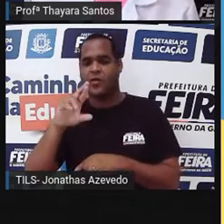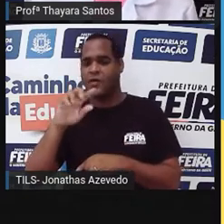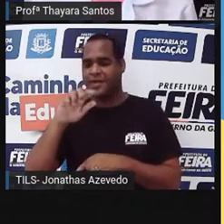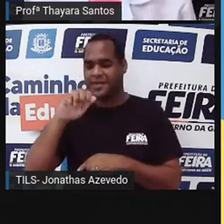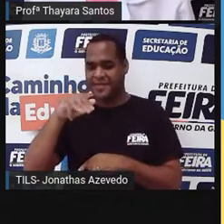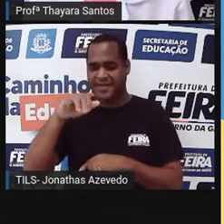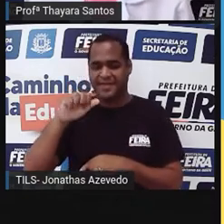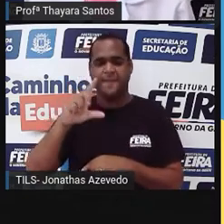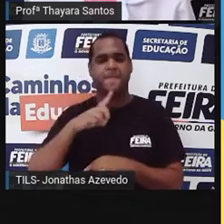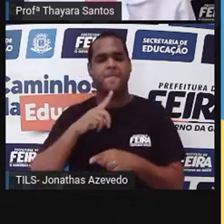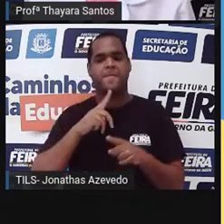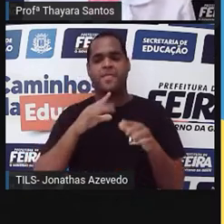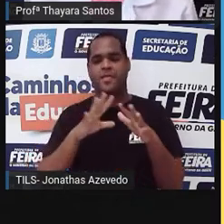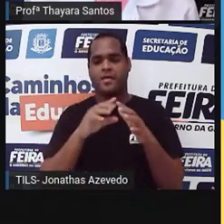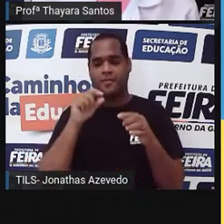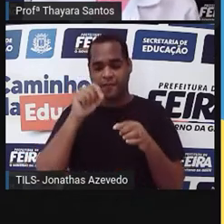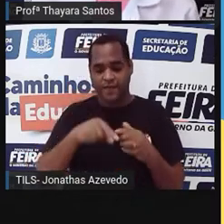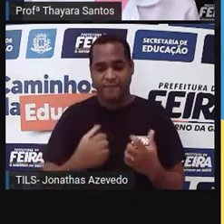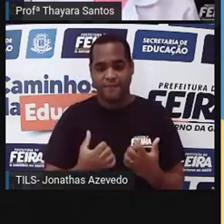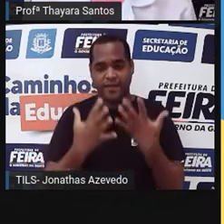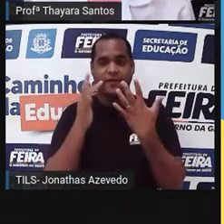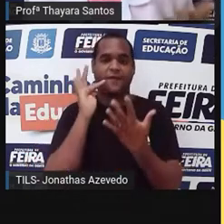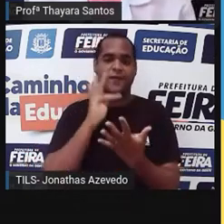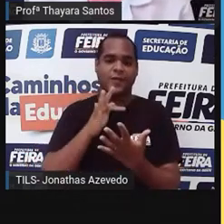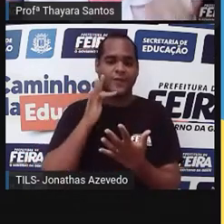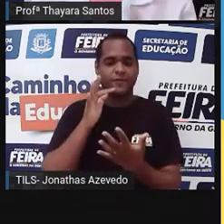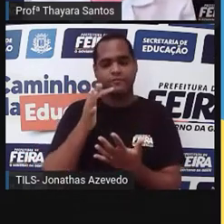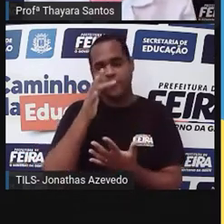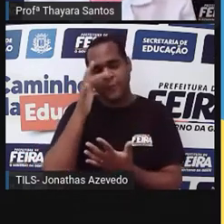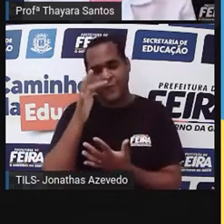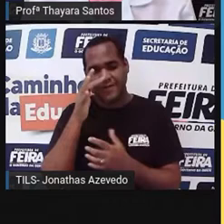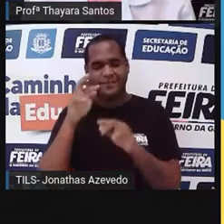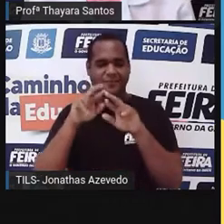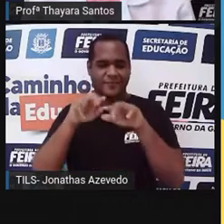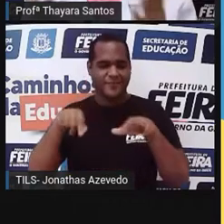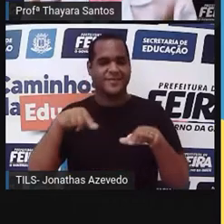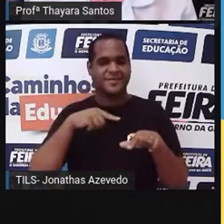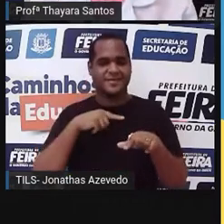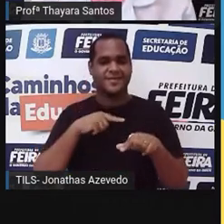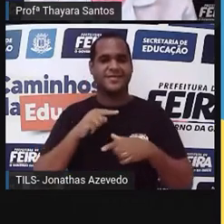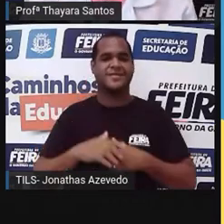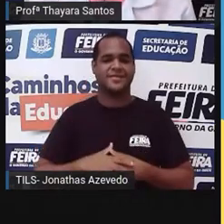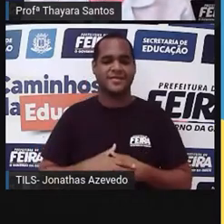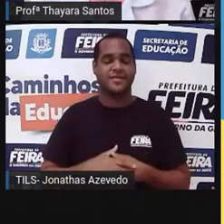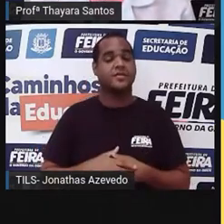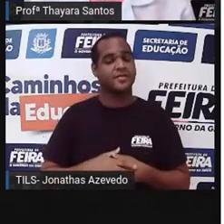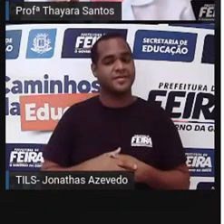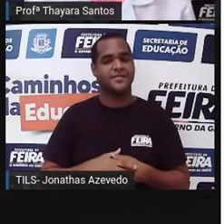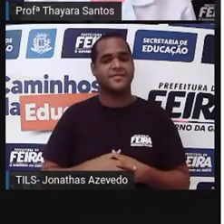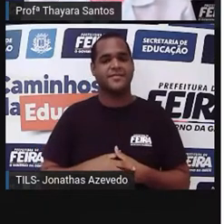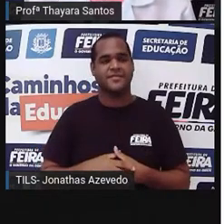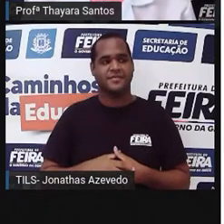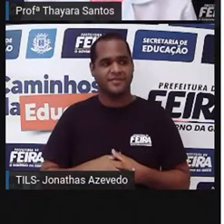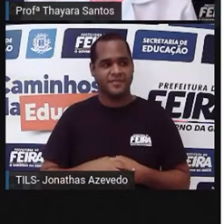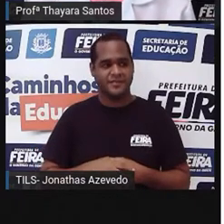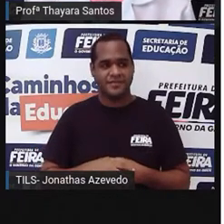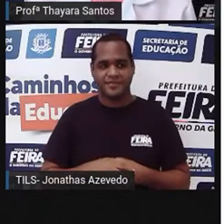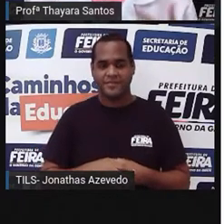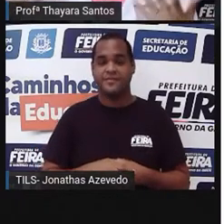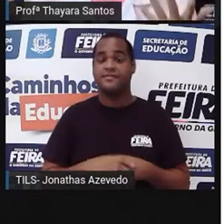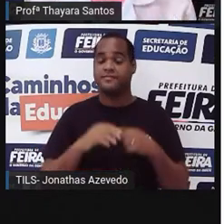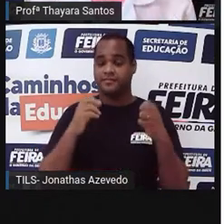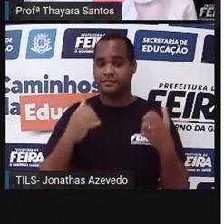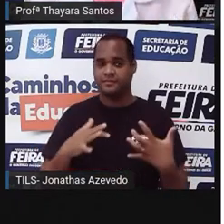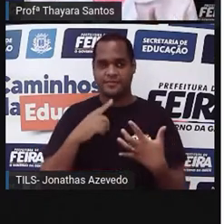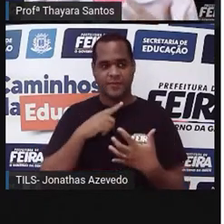semente e podem ter fruto e flores também, a depender do grupo que a gente está falando, porque elas se subdividem. Então a